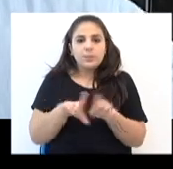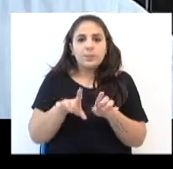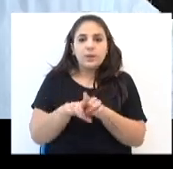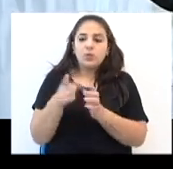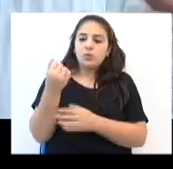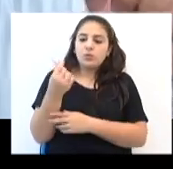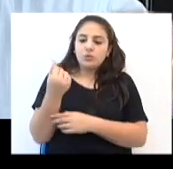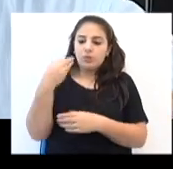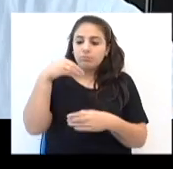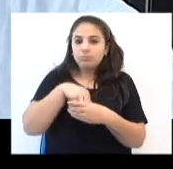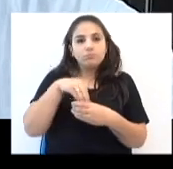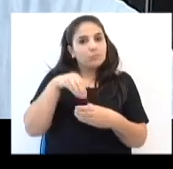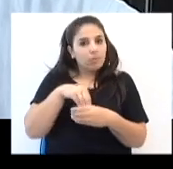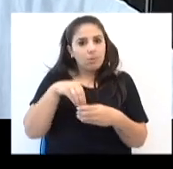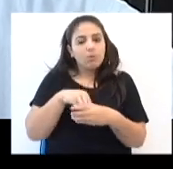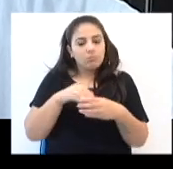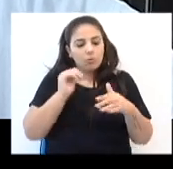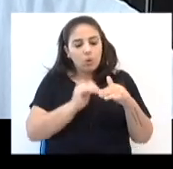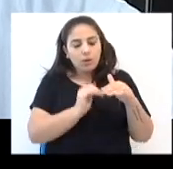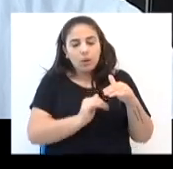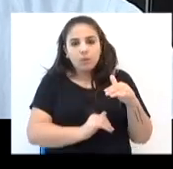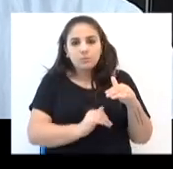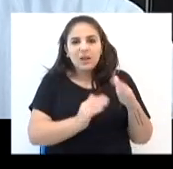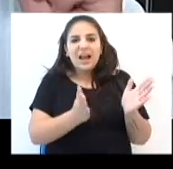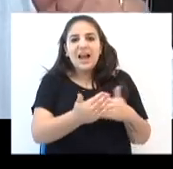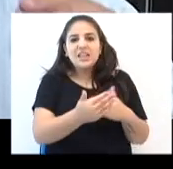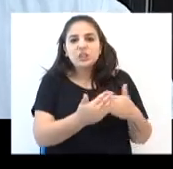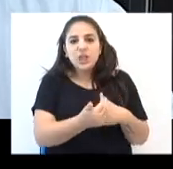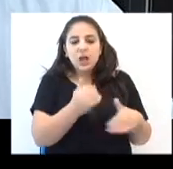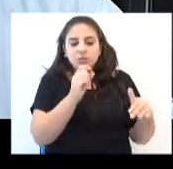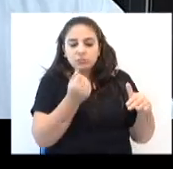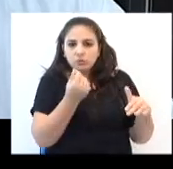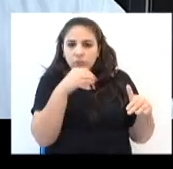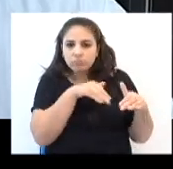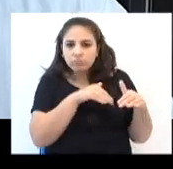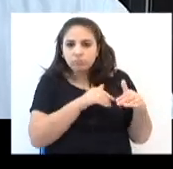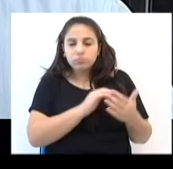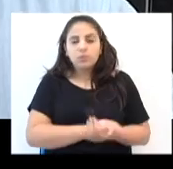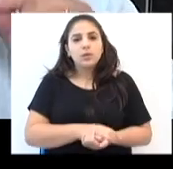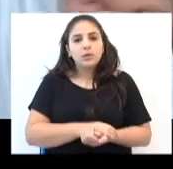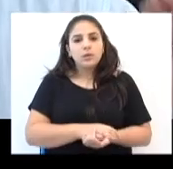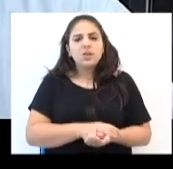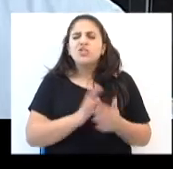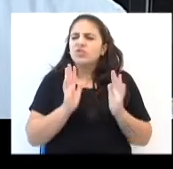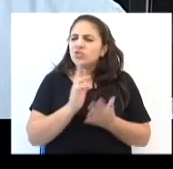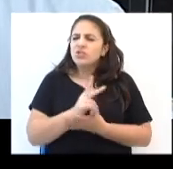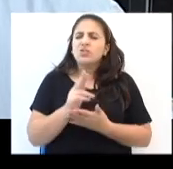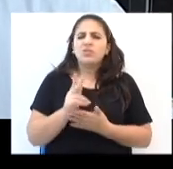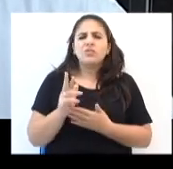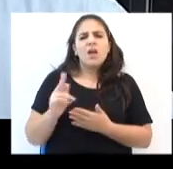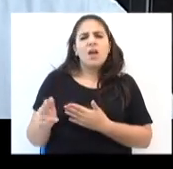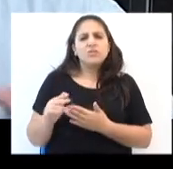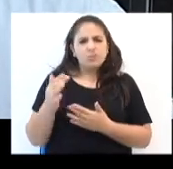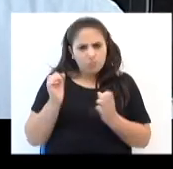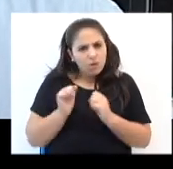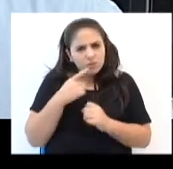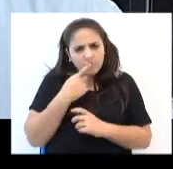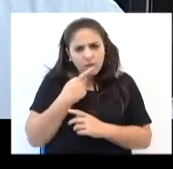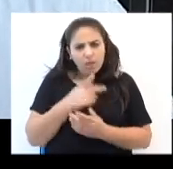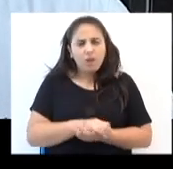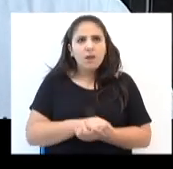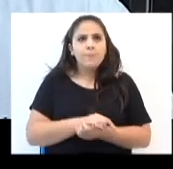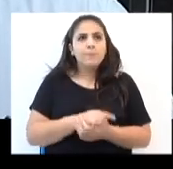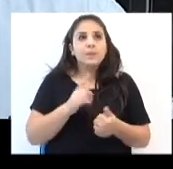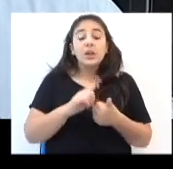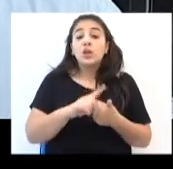com dinheiro dentro do cofre. E ontem mesmo ele citou vários clubes, e aqui eu posso falar,